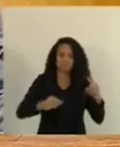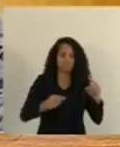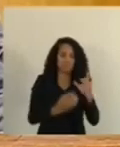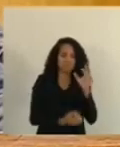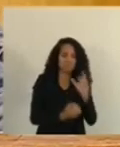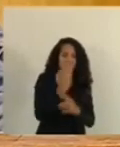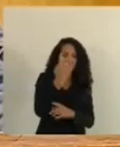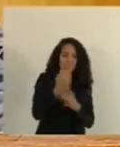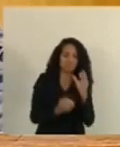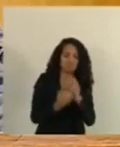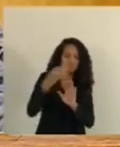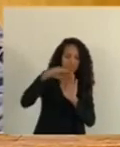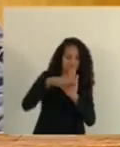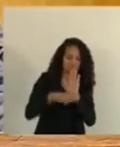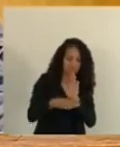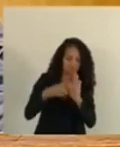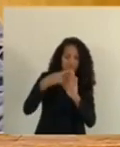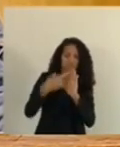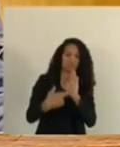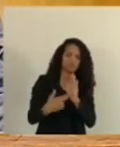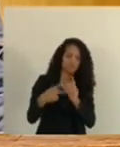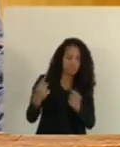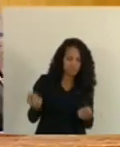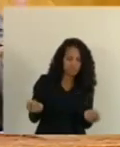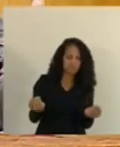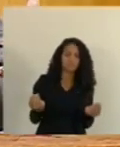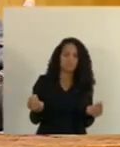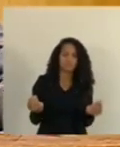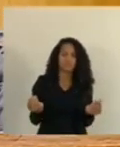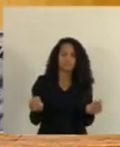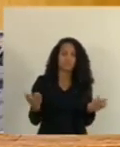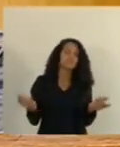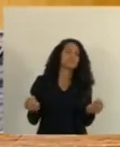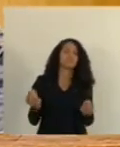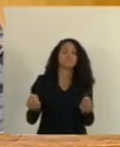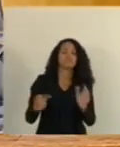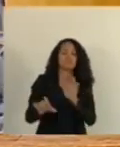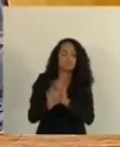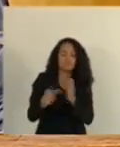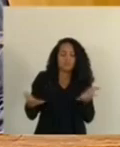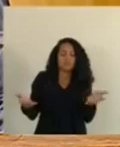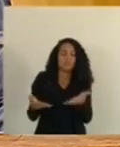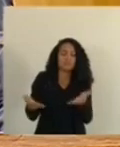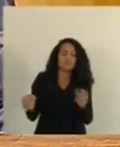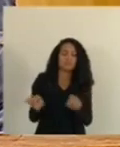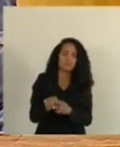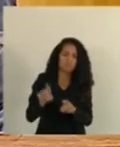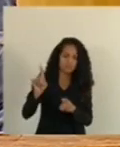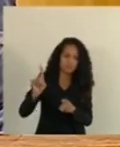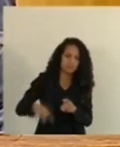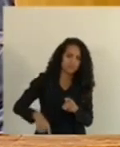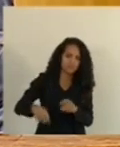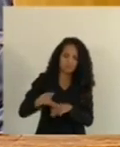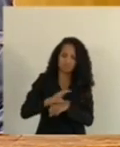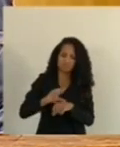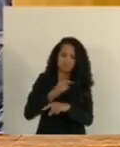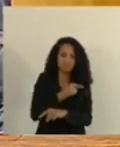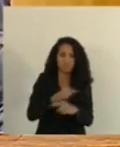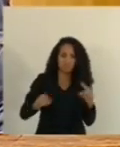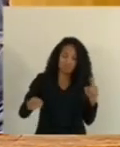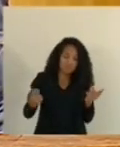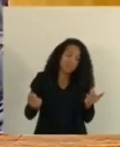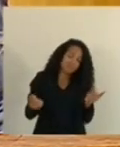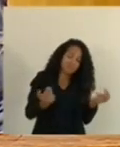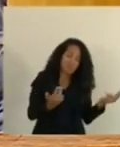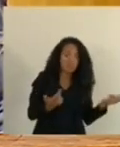proibição em área específica, de certo, então, a lei vigente também seria inconstitucional. Outro ponto